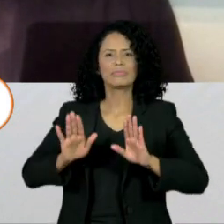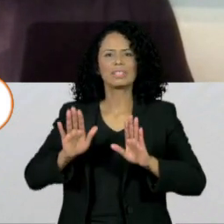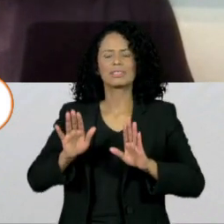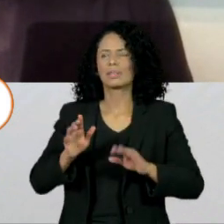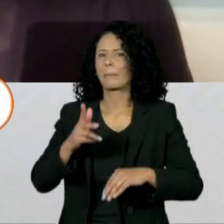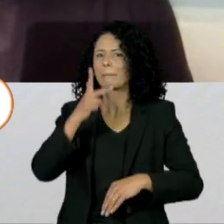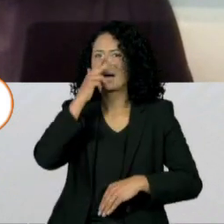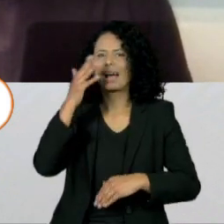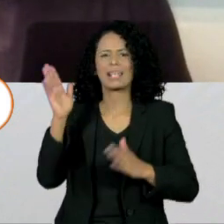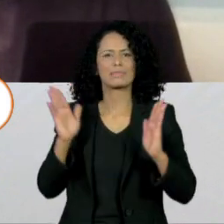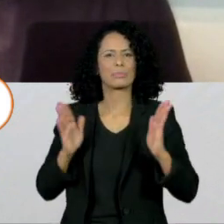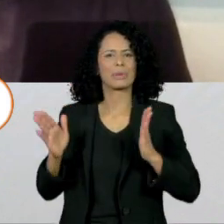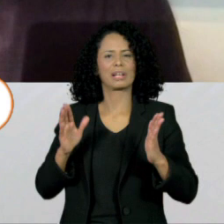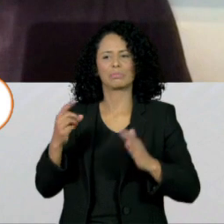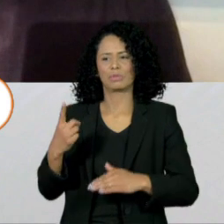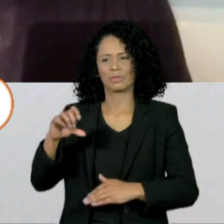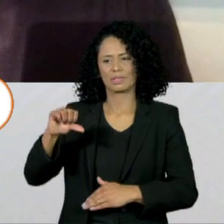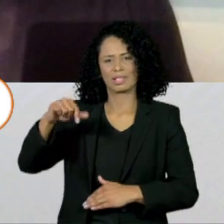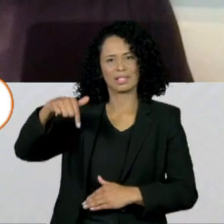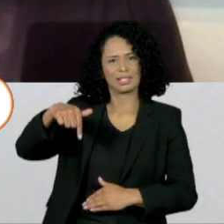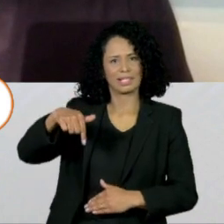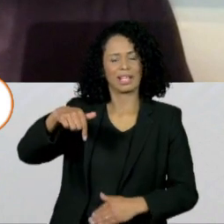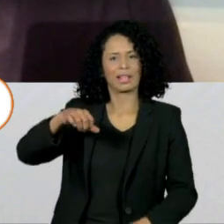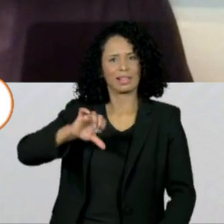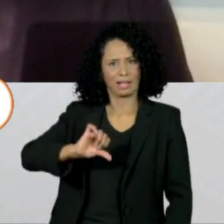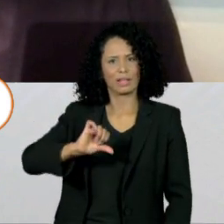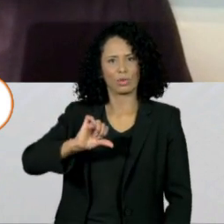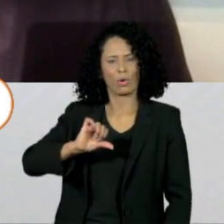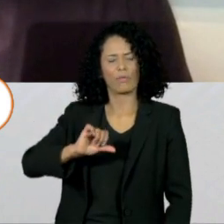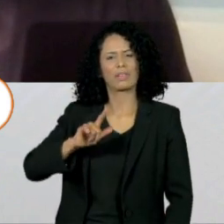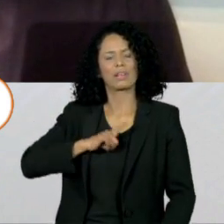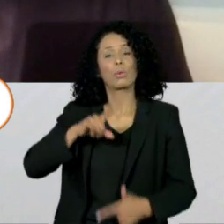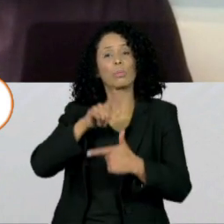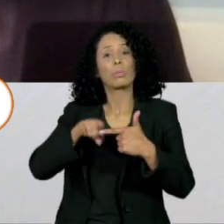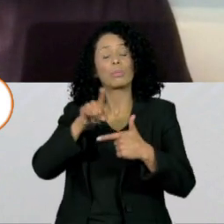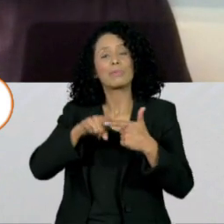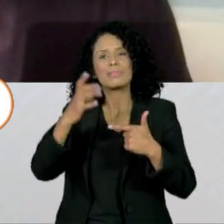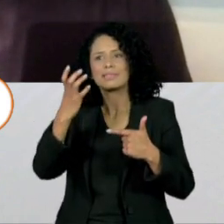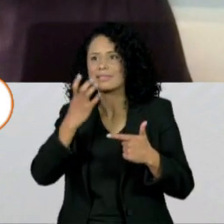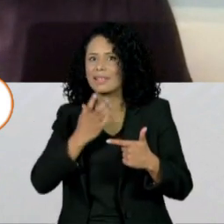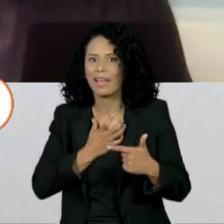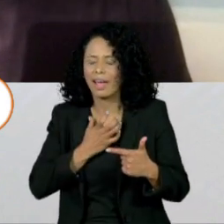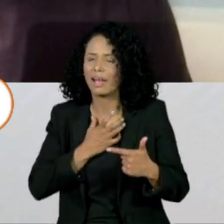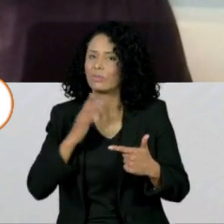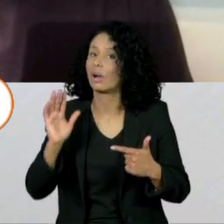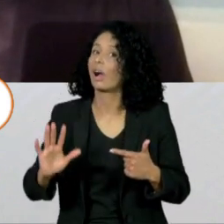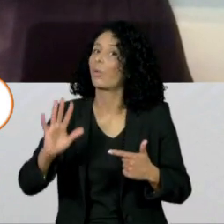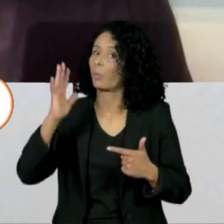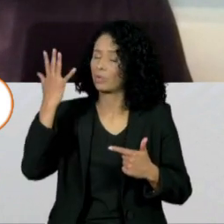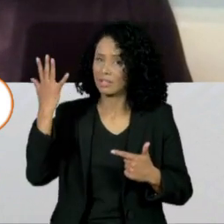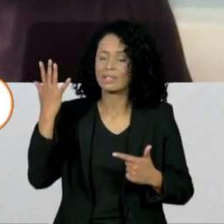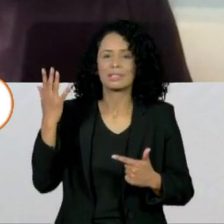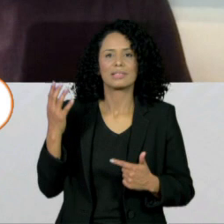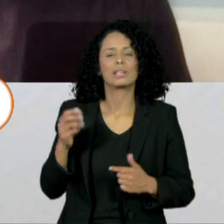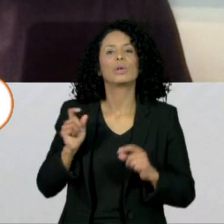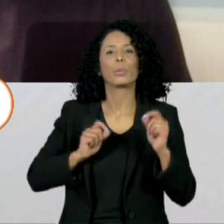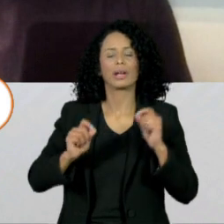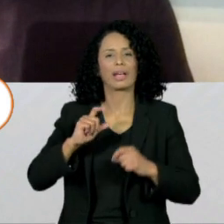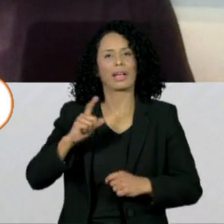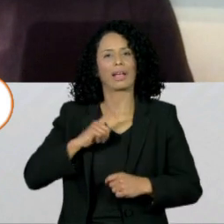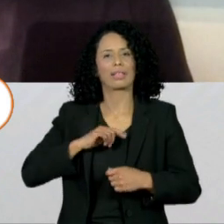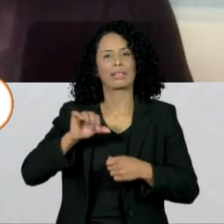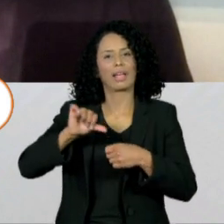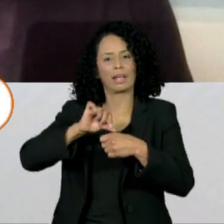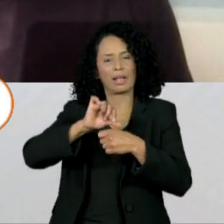de 79 ou da década de 70, quando você teve 73, 74, o primeiro choque do petróleo,